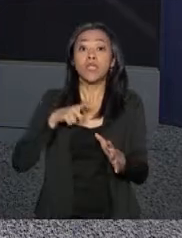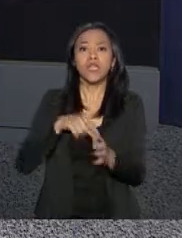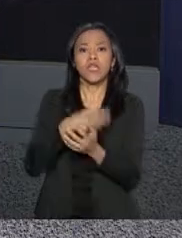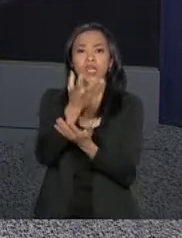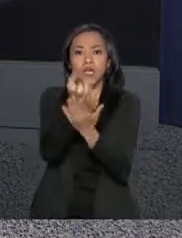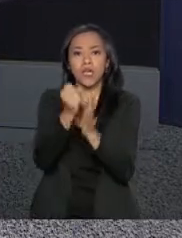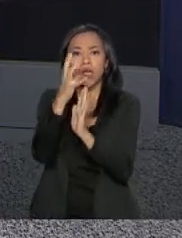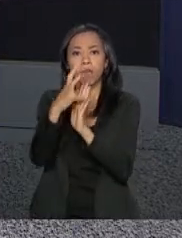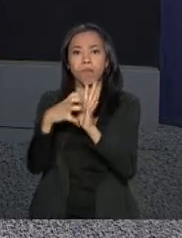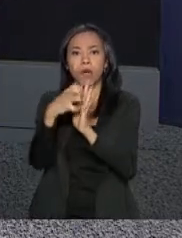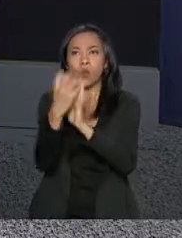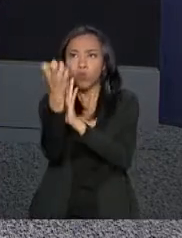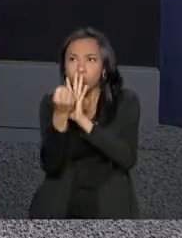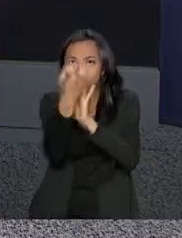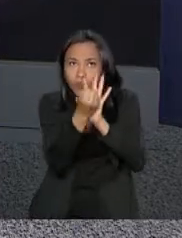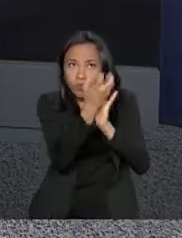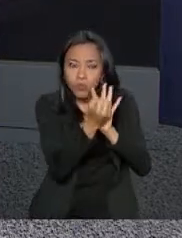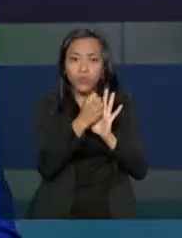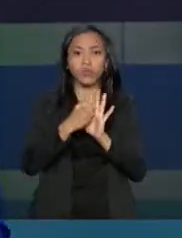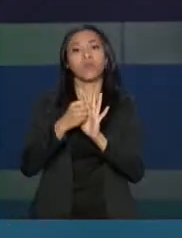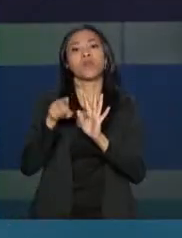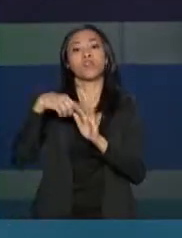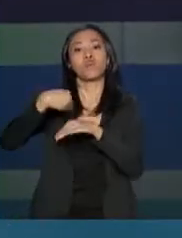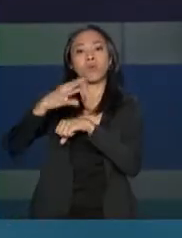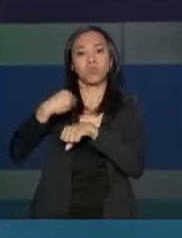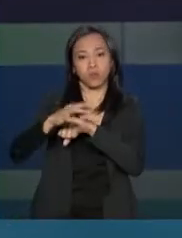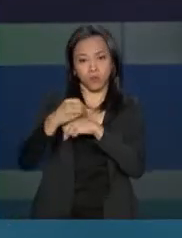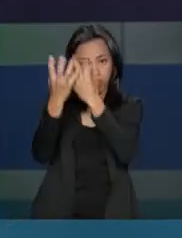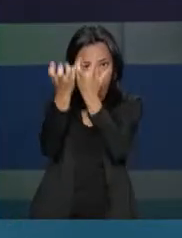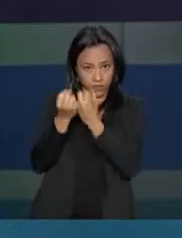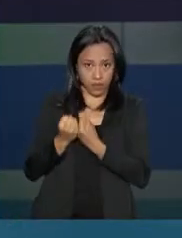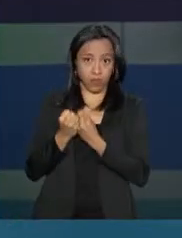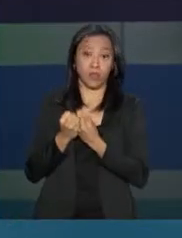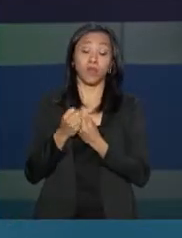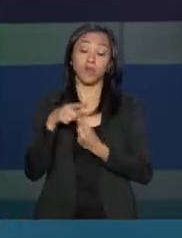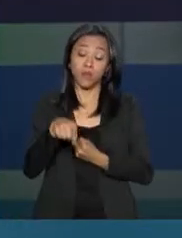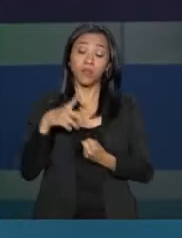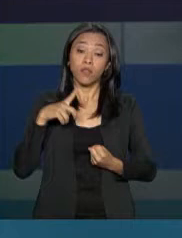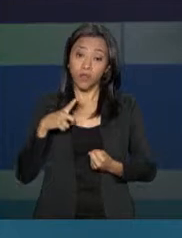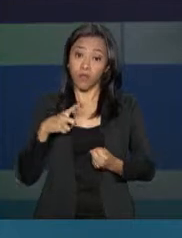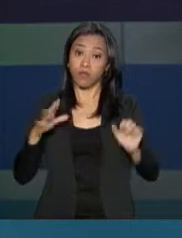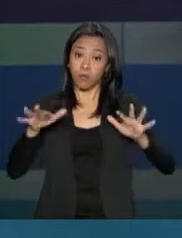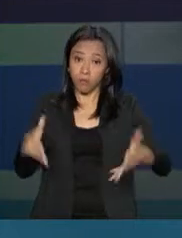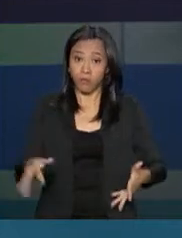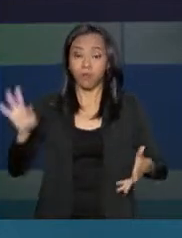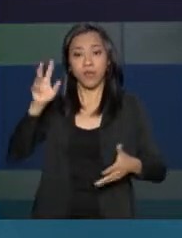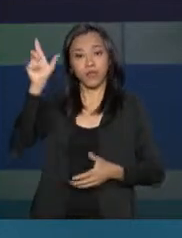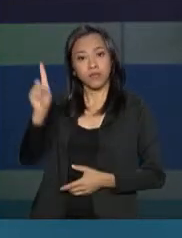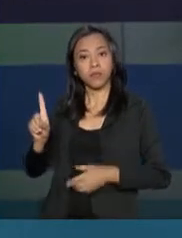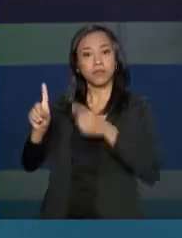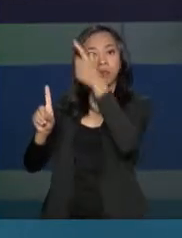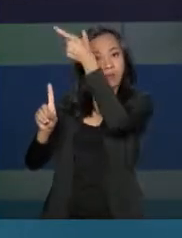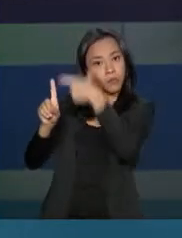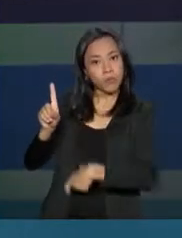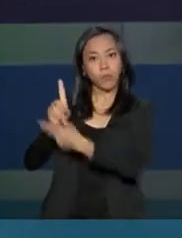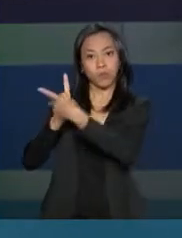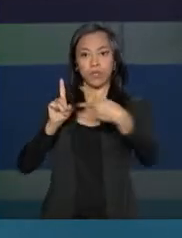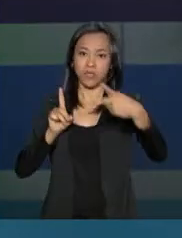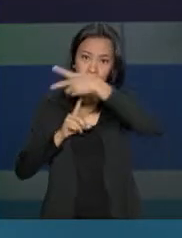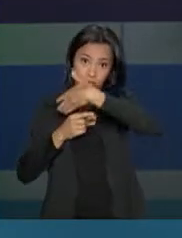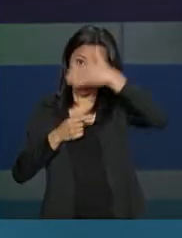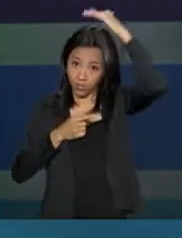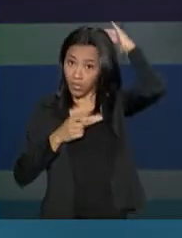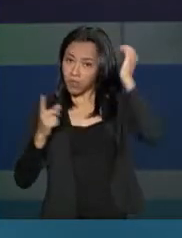informações recebidas pelo satélite. A cerimônia contou com a participação do presidente Michel Temer, que lembrou os esforços do